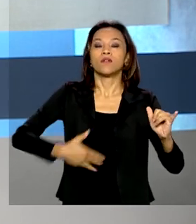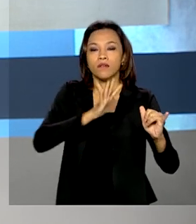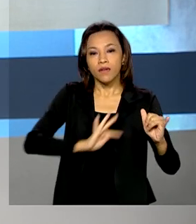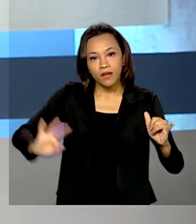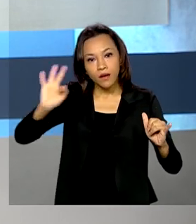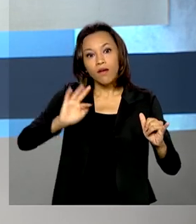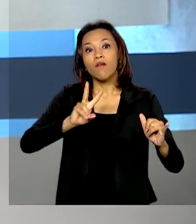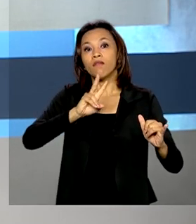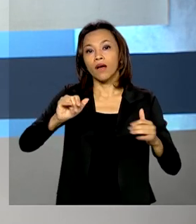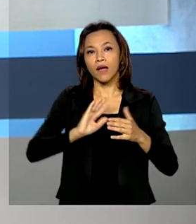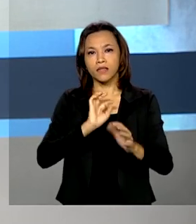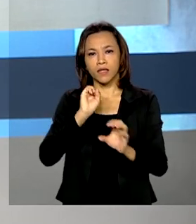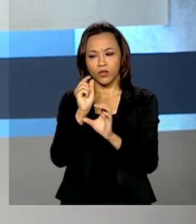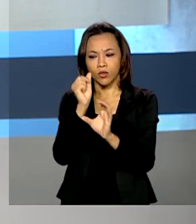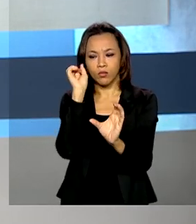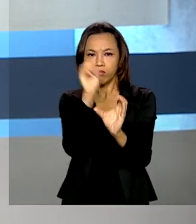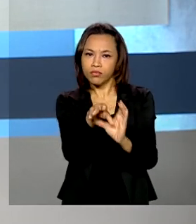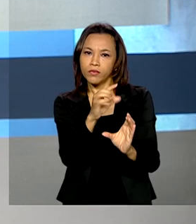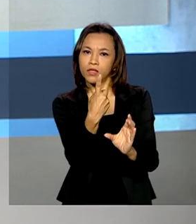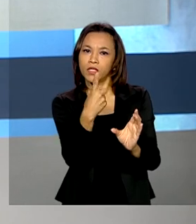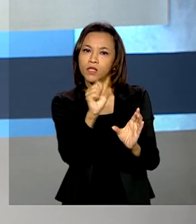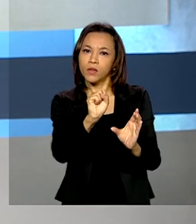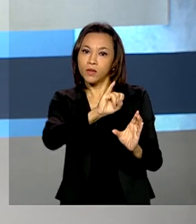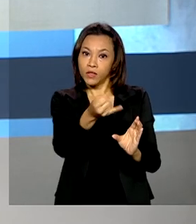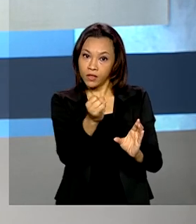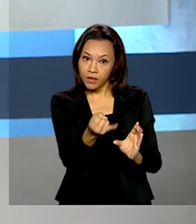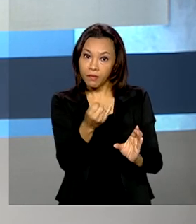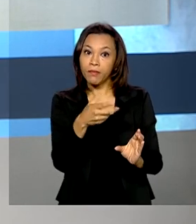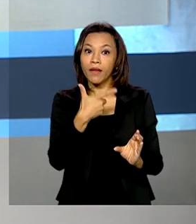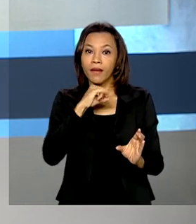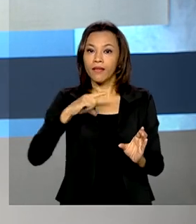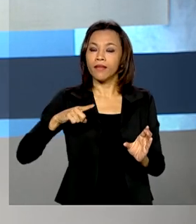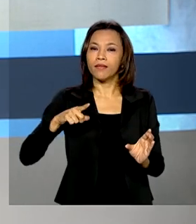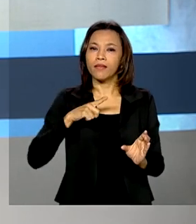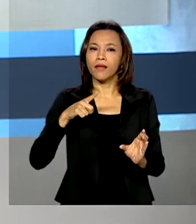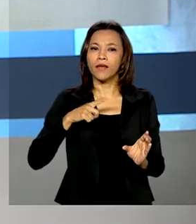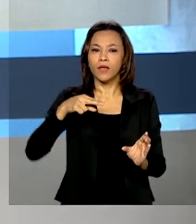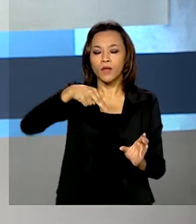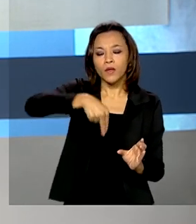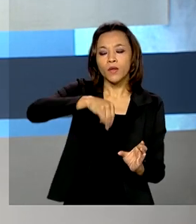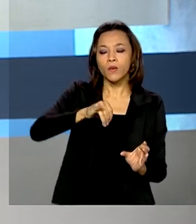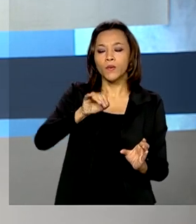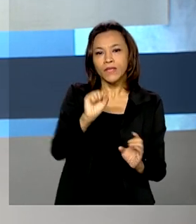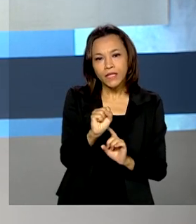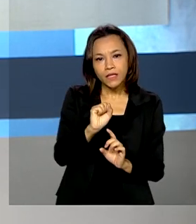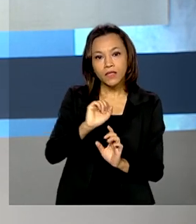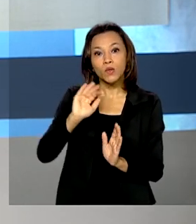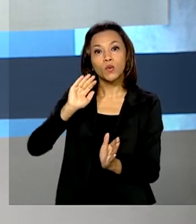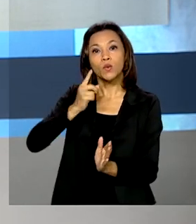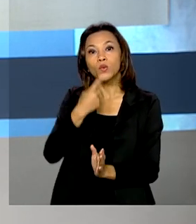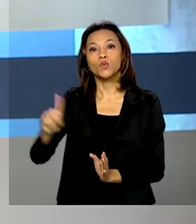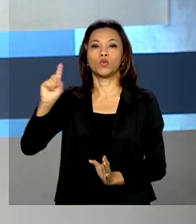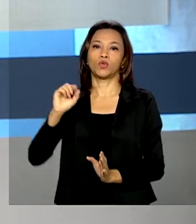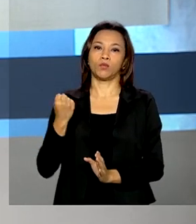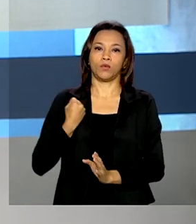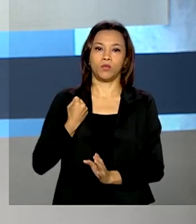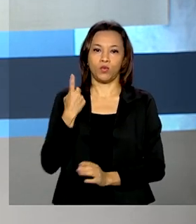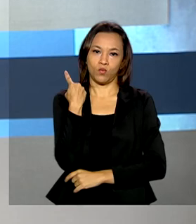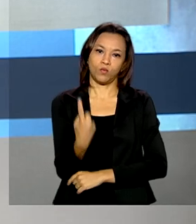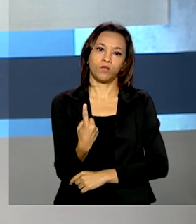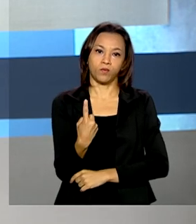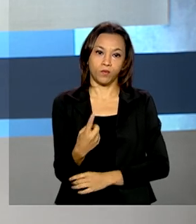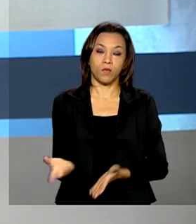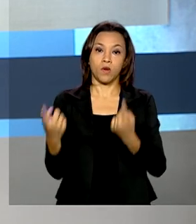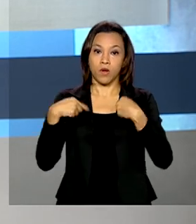depositado já no dia 18 de janeiro para quem tem o número de identificação social Unis com final 1. Beneficiários com